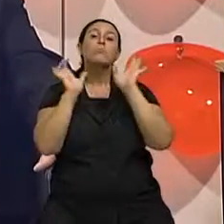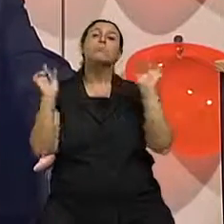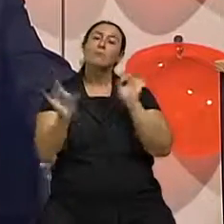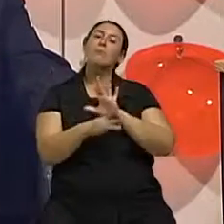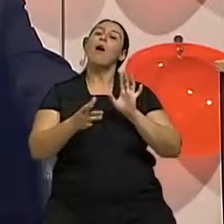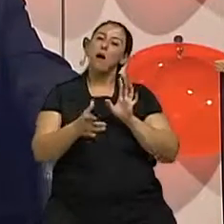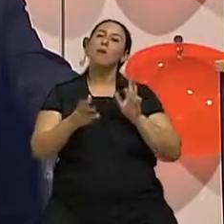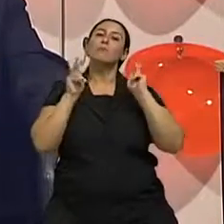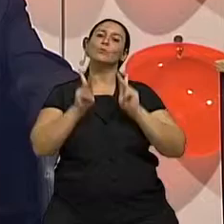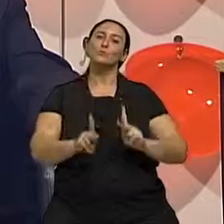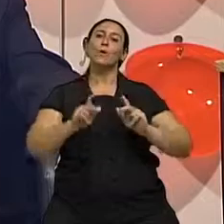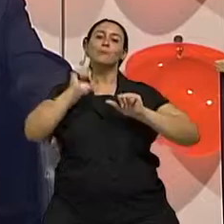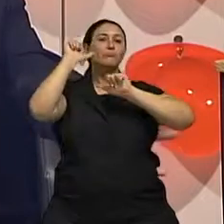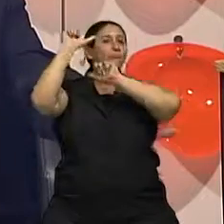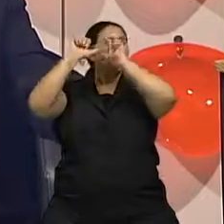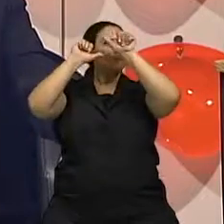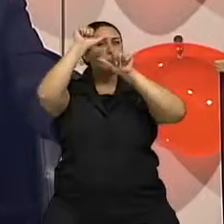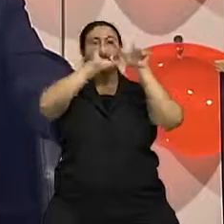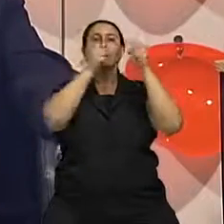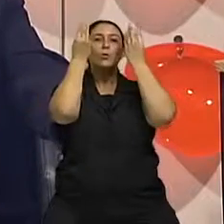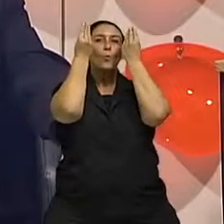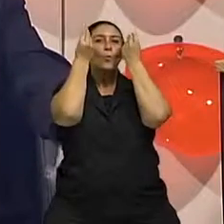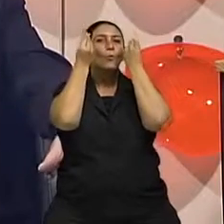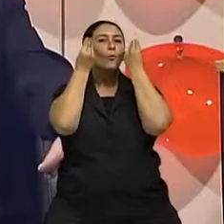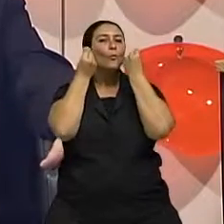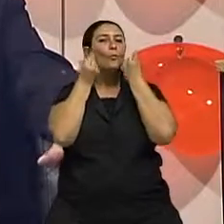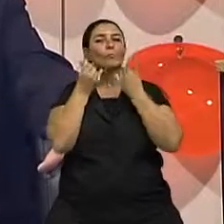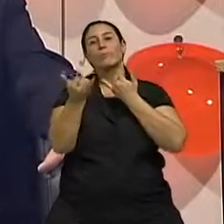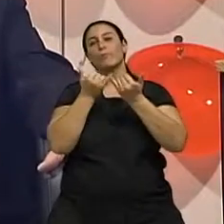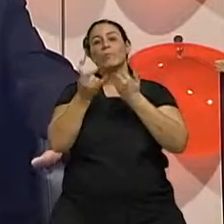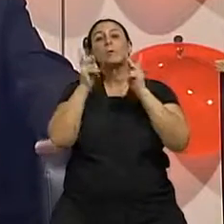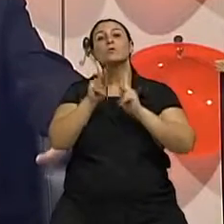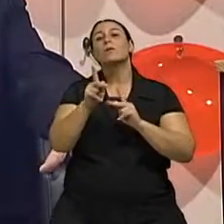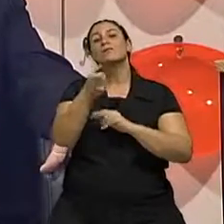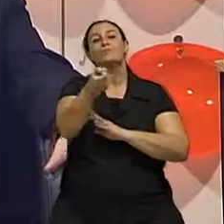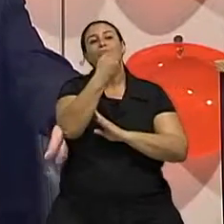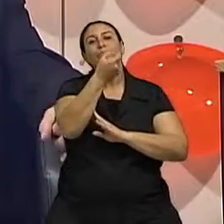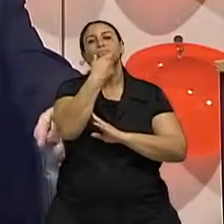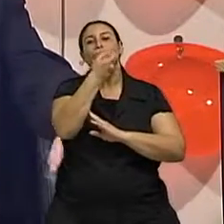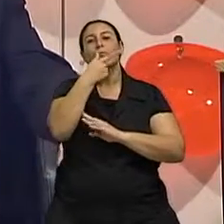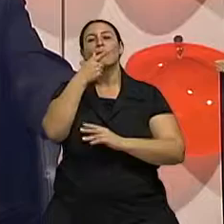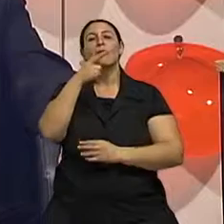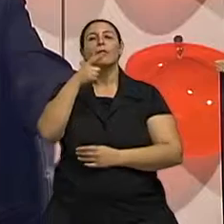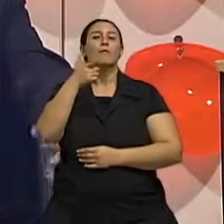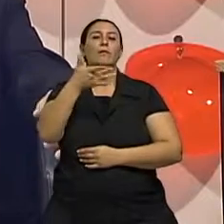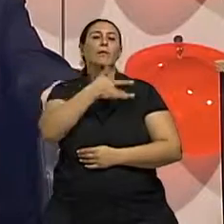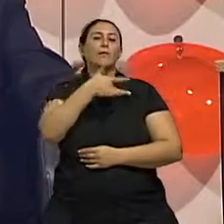a pele vai se transformando, ela vai afinando. Claro. Pessoas que tomam, por exemplo, corticoide, que tem problemas